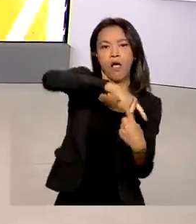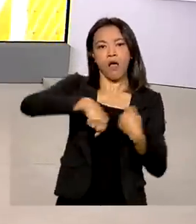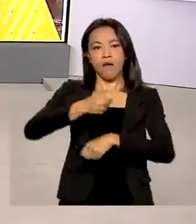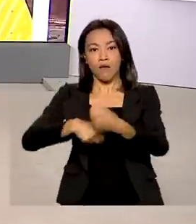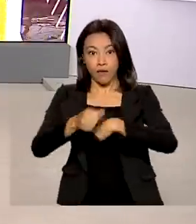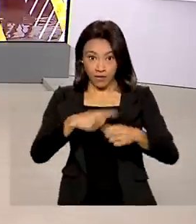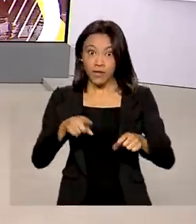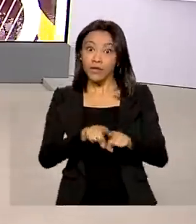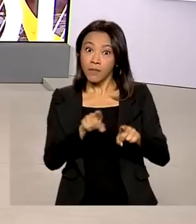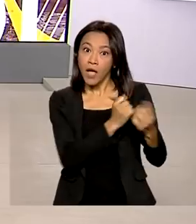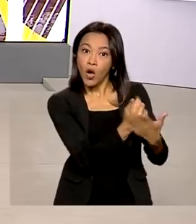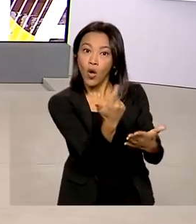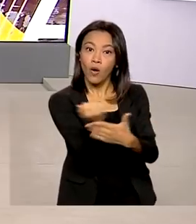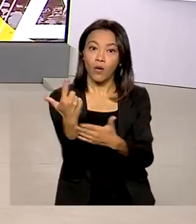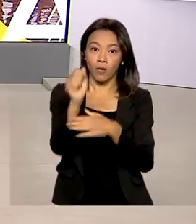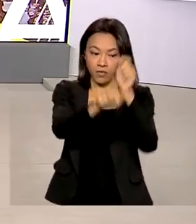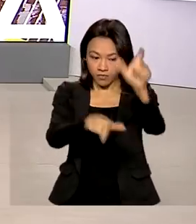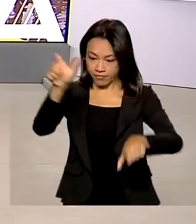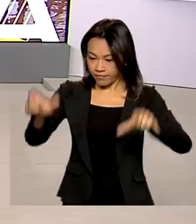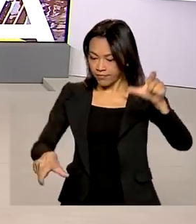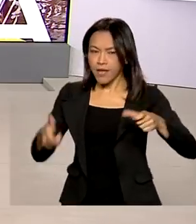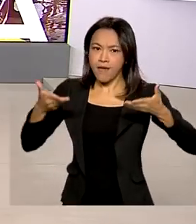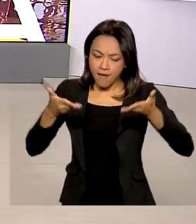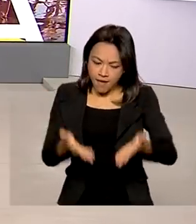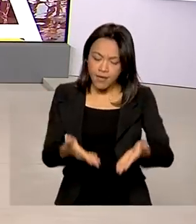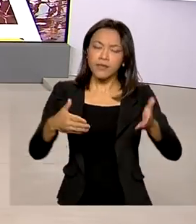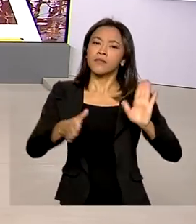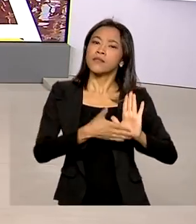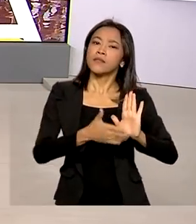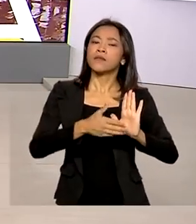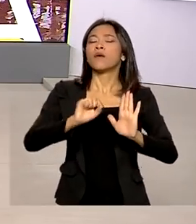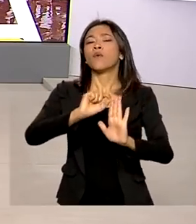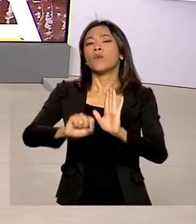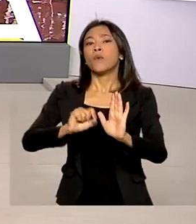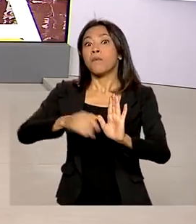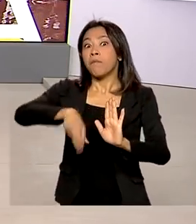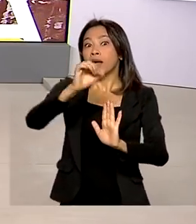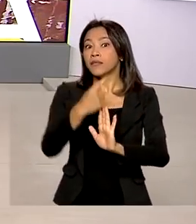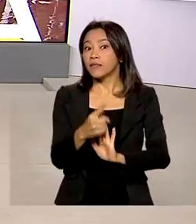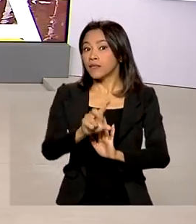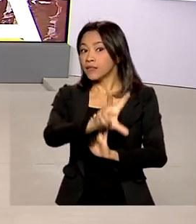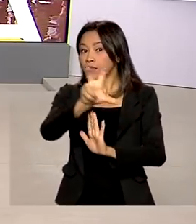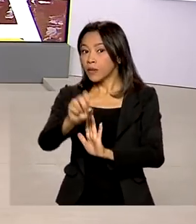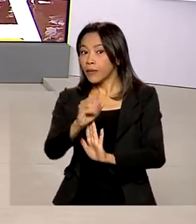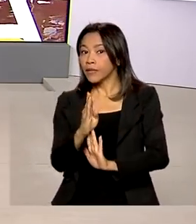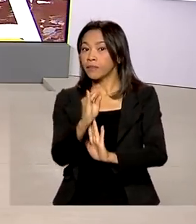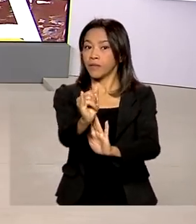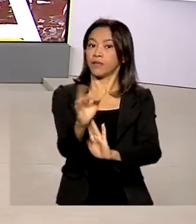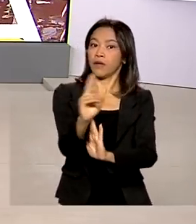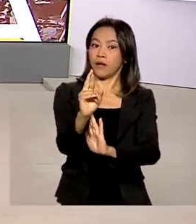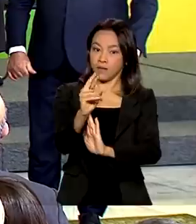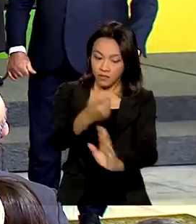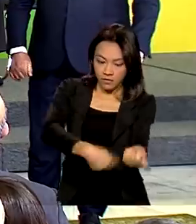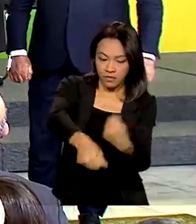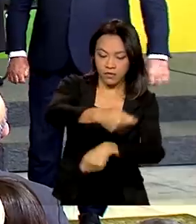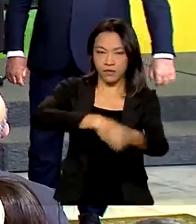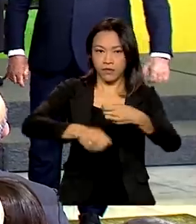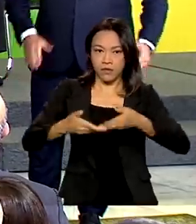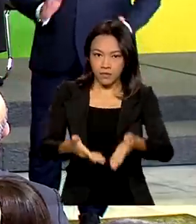compra dos brasileiros. As ações devem injetar mais de 150 bilhões de reais na economia.